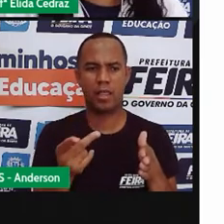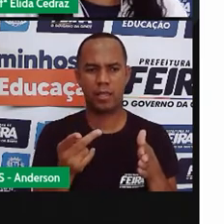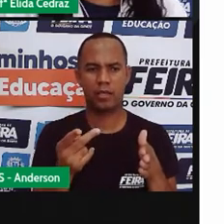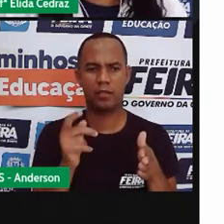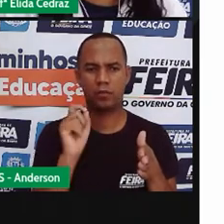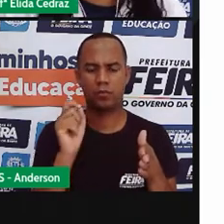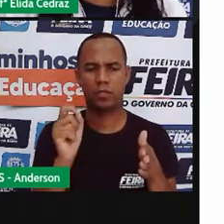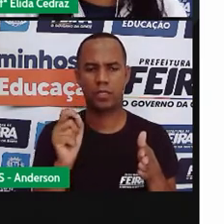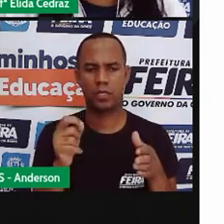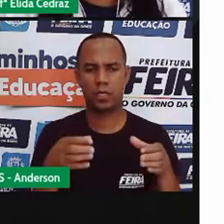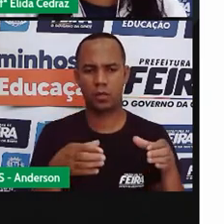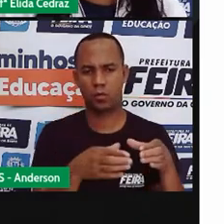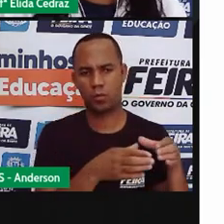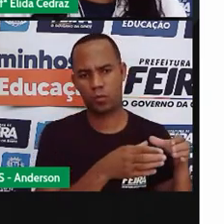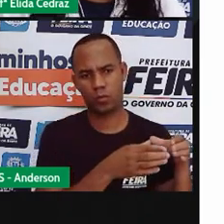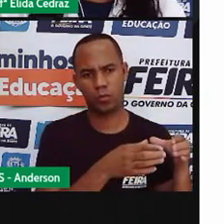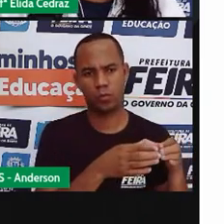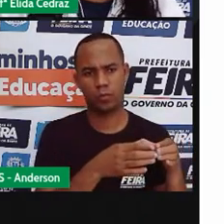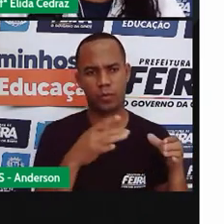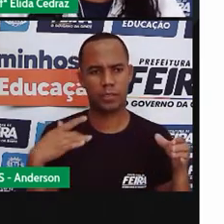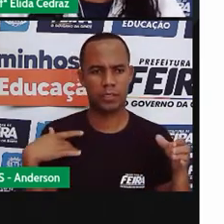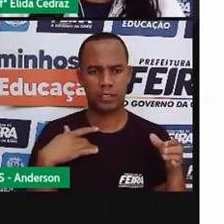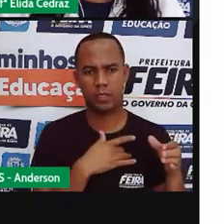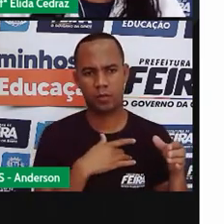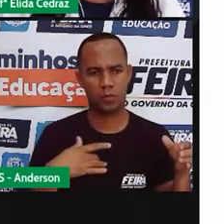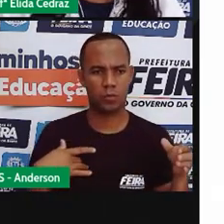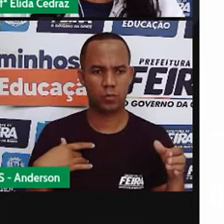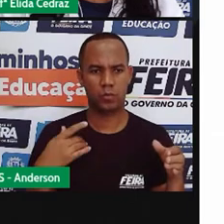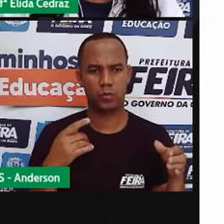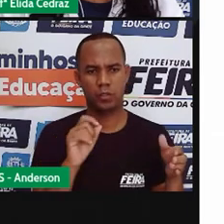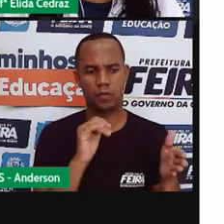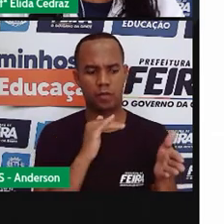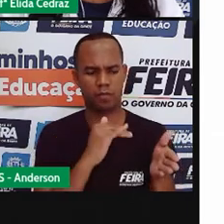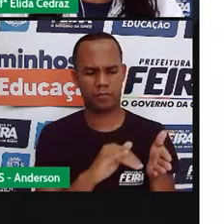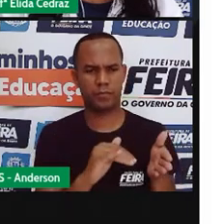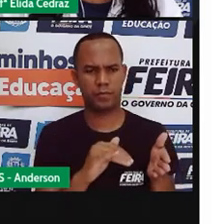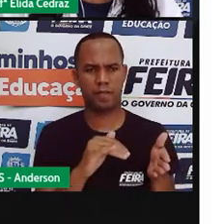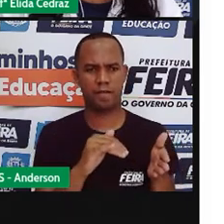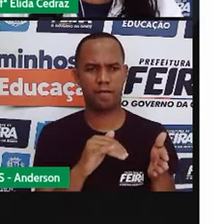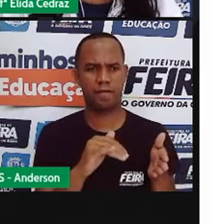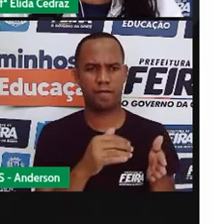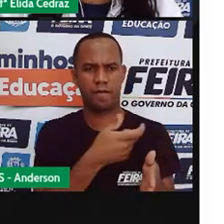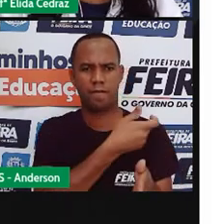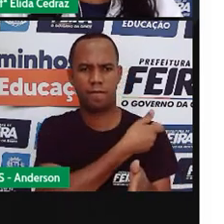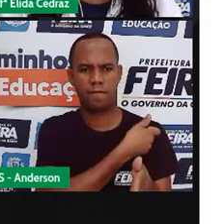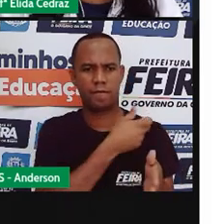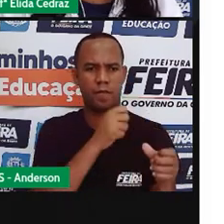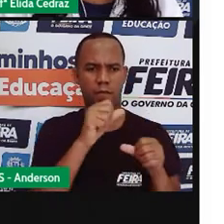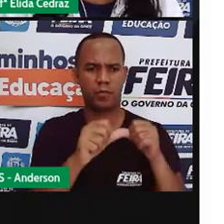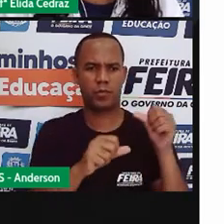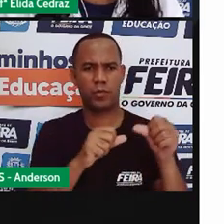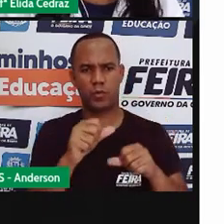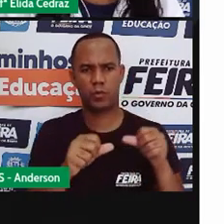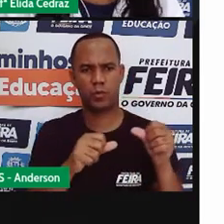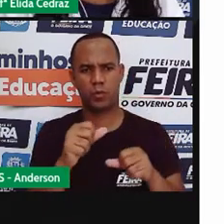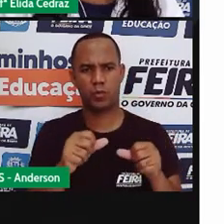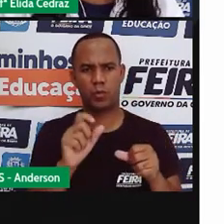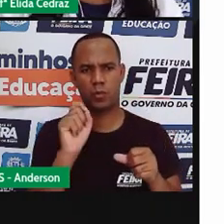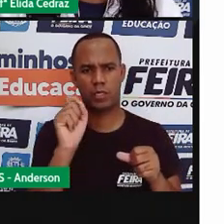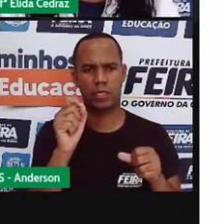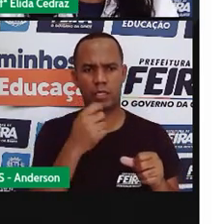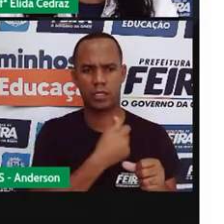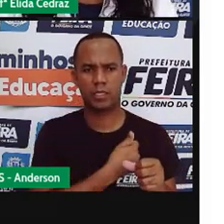Ministério da Saúde colocando que a vacina tinha mudado a idade e que tinha colocado as